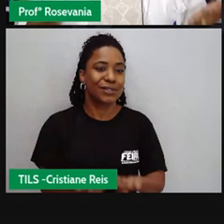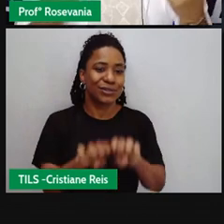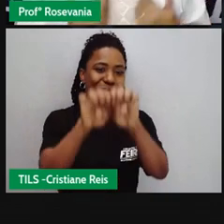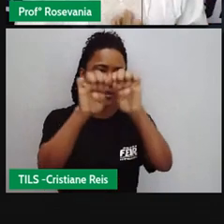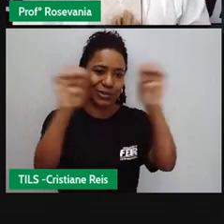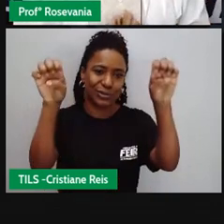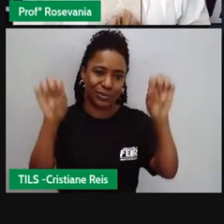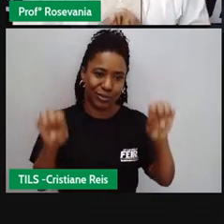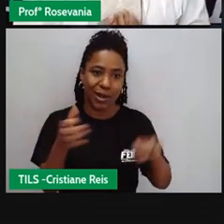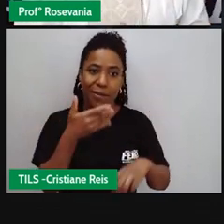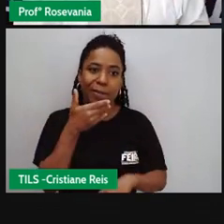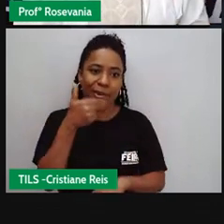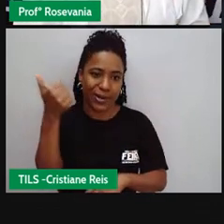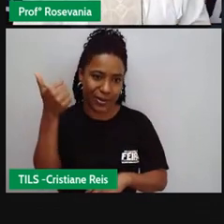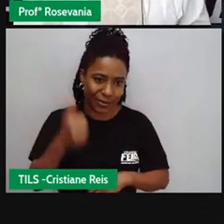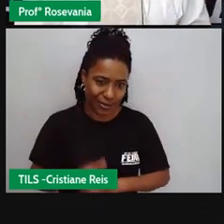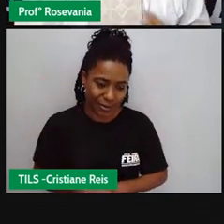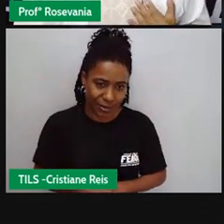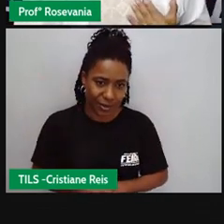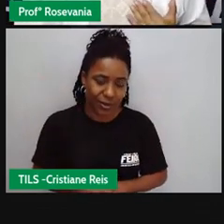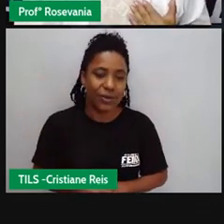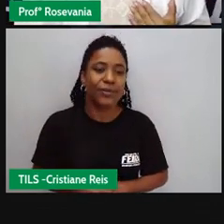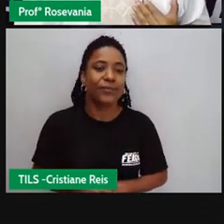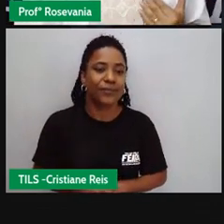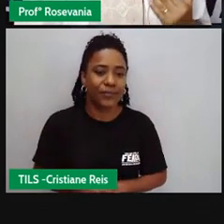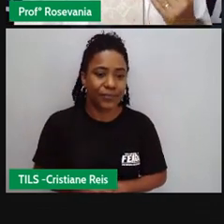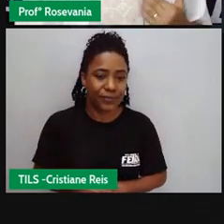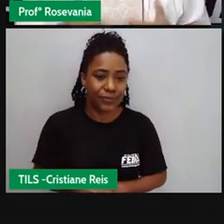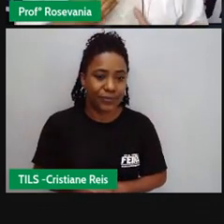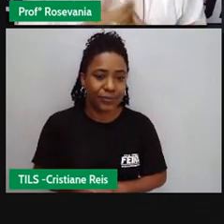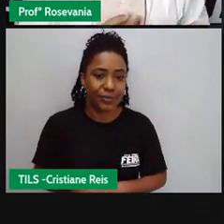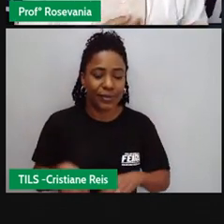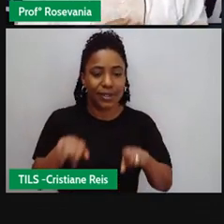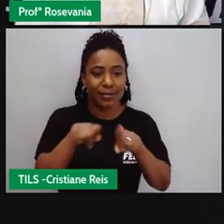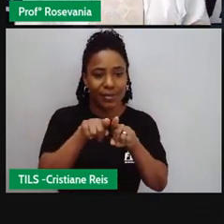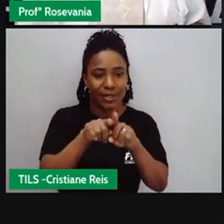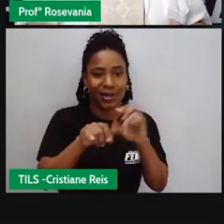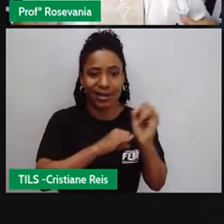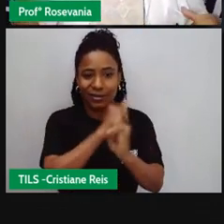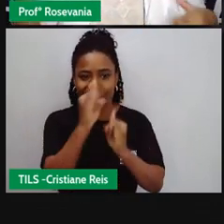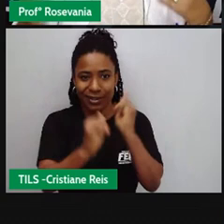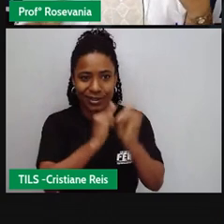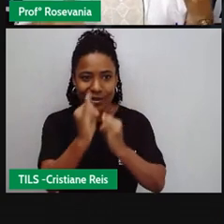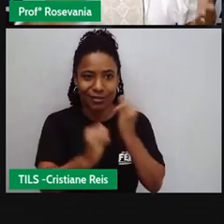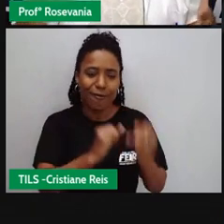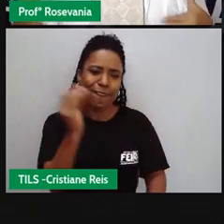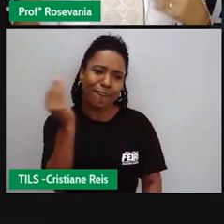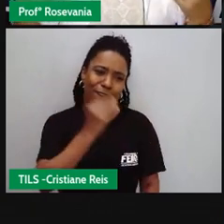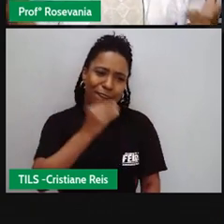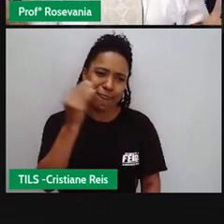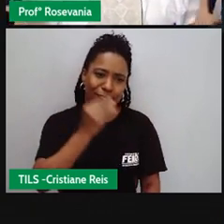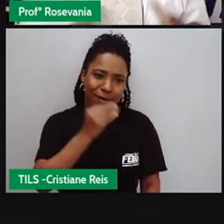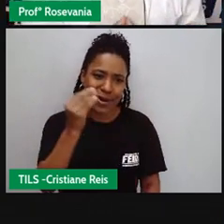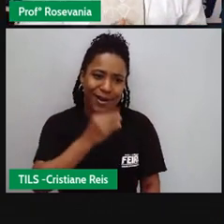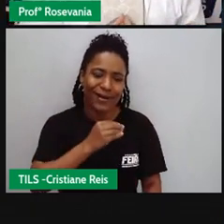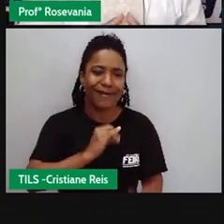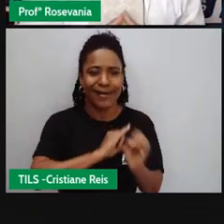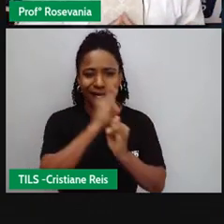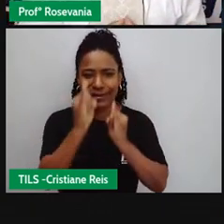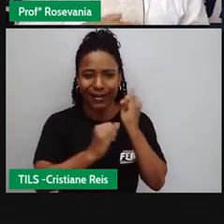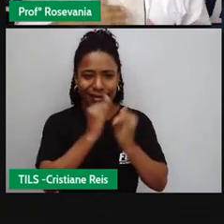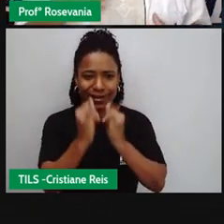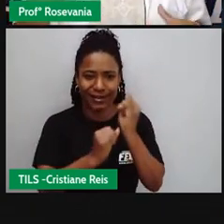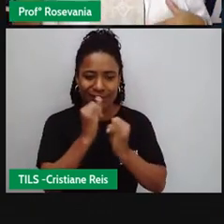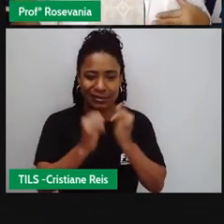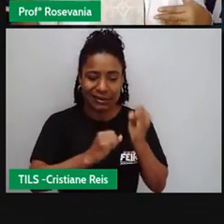pra poder atender essas necessidades a nossa internet cai muito a gente tem muita oscilação ali né no